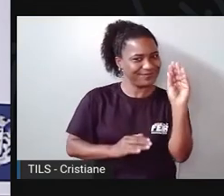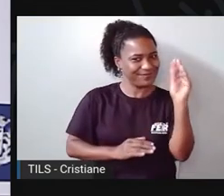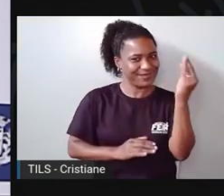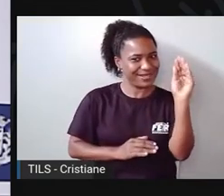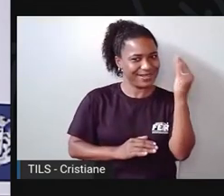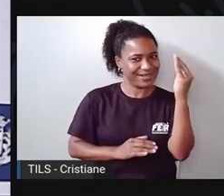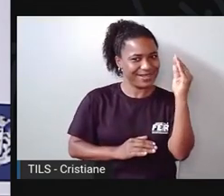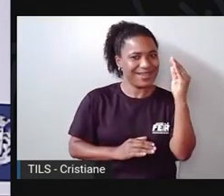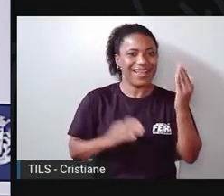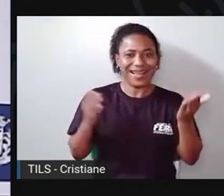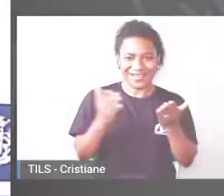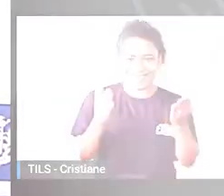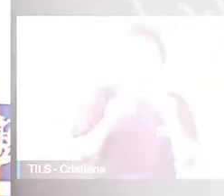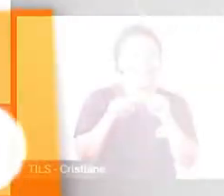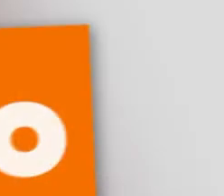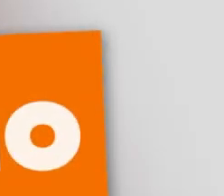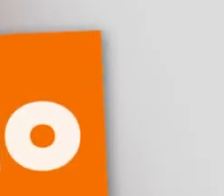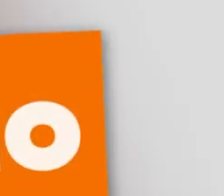Vamos lá?